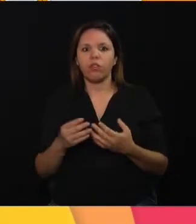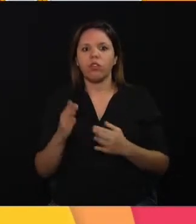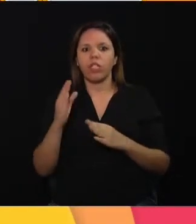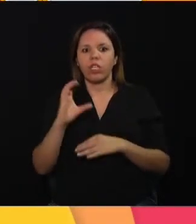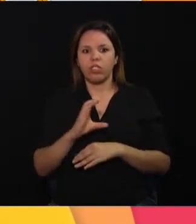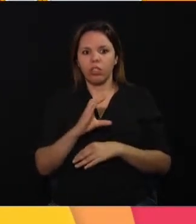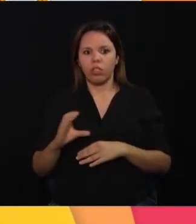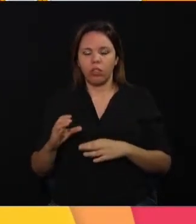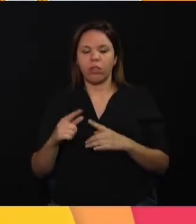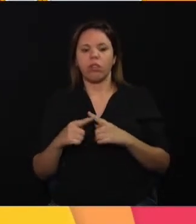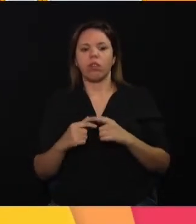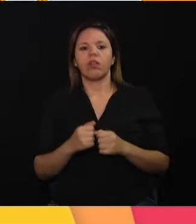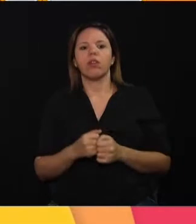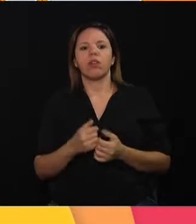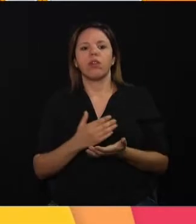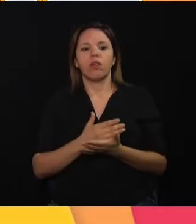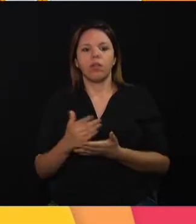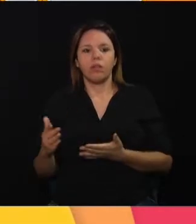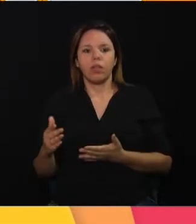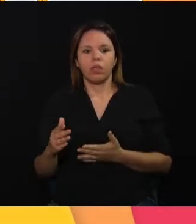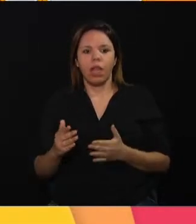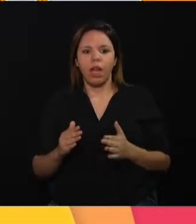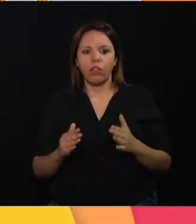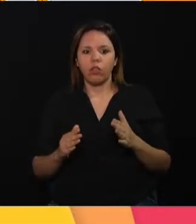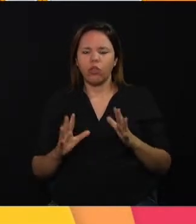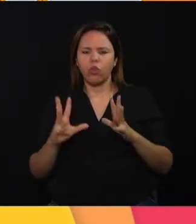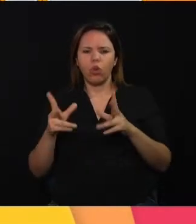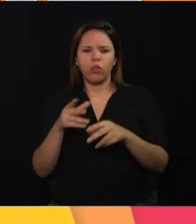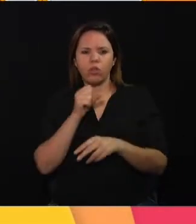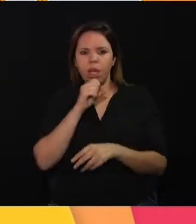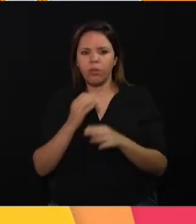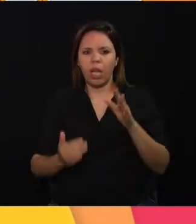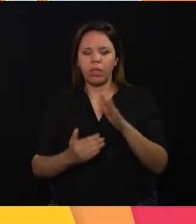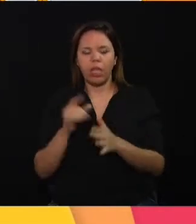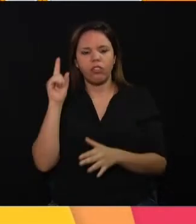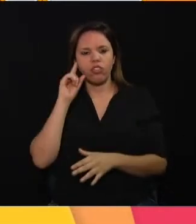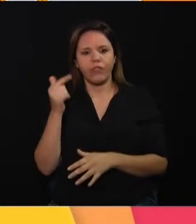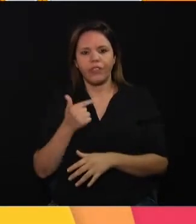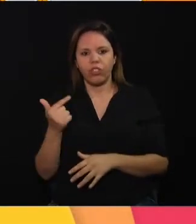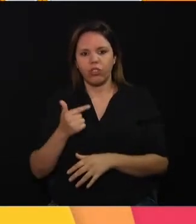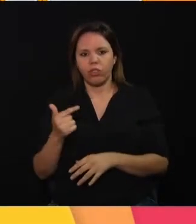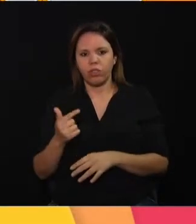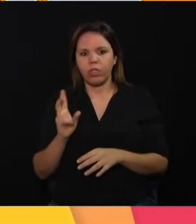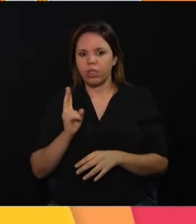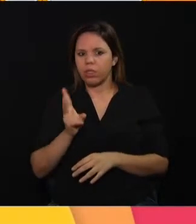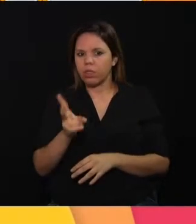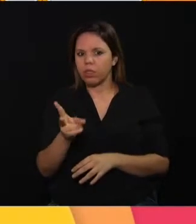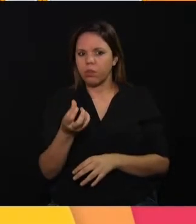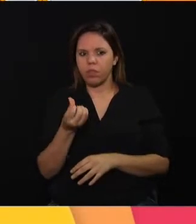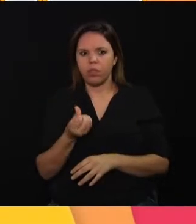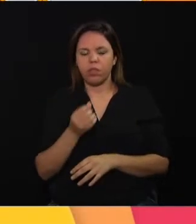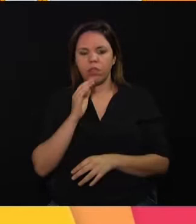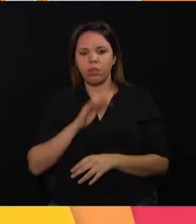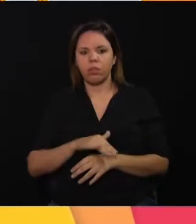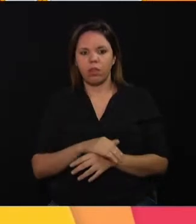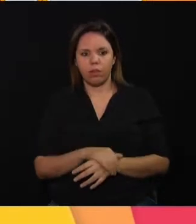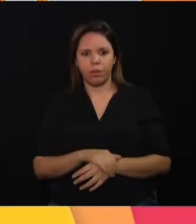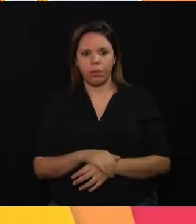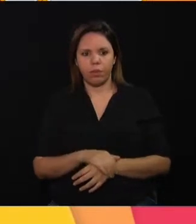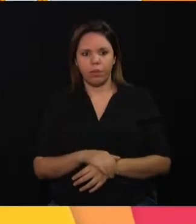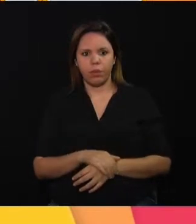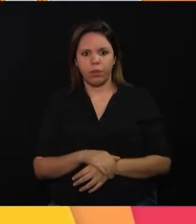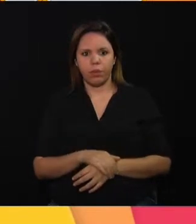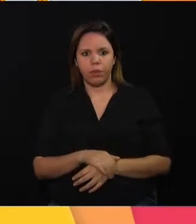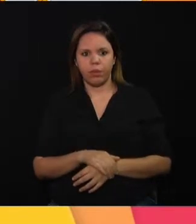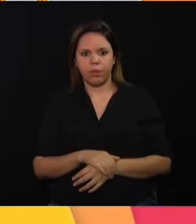muitas atrações te esperam até o sábado, dia 22, sempre a partir das 6 horas. No Parque Industrial, tem a Paróquia Santa